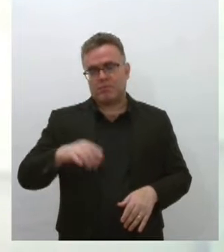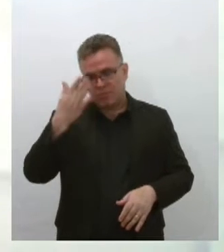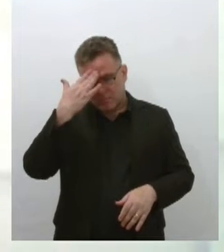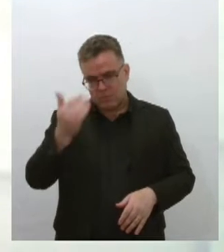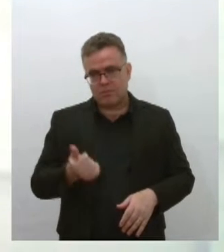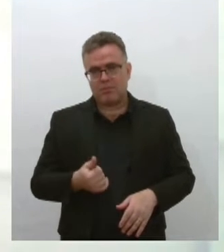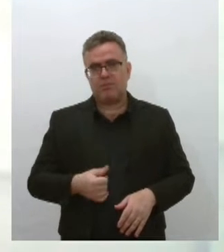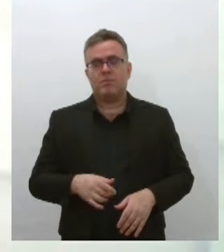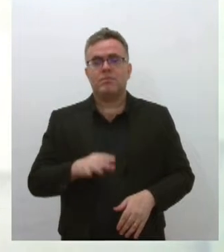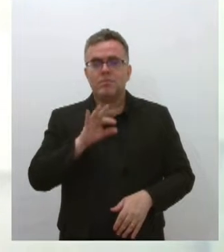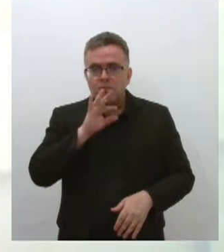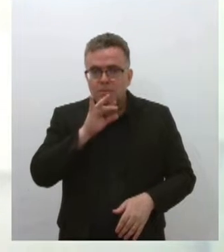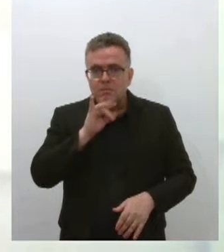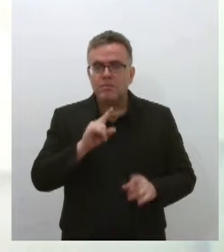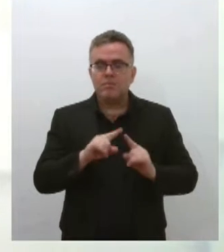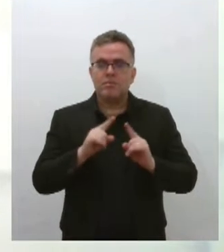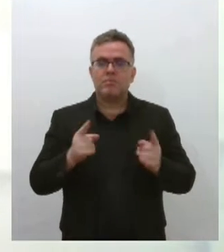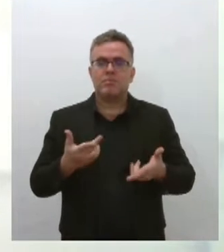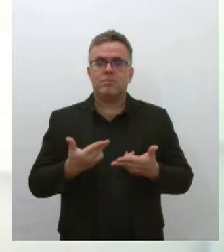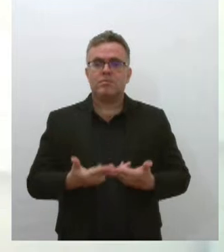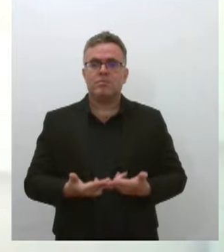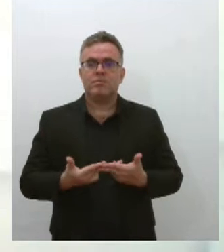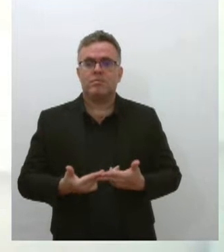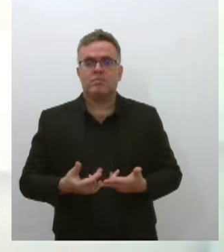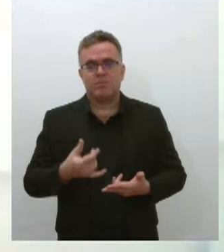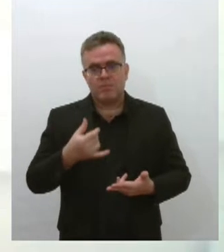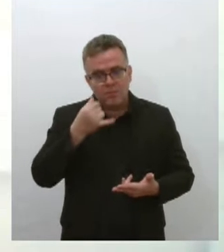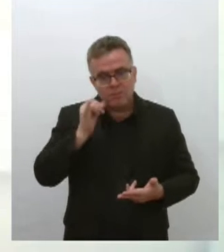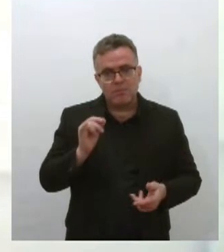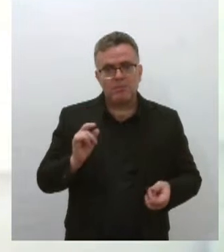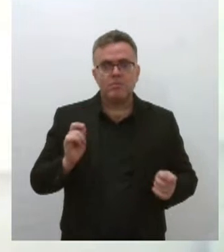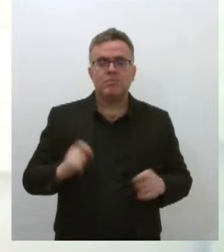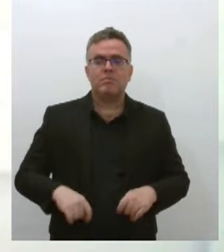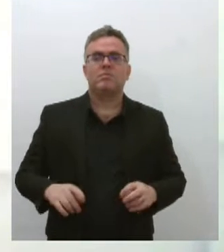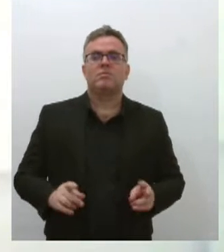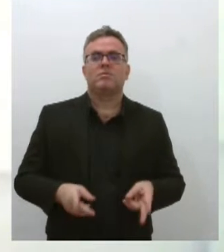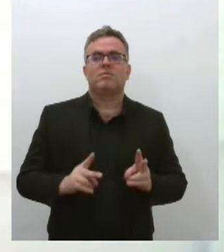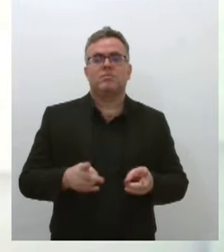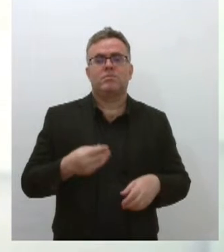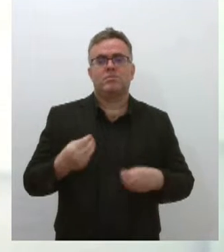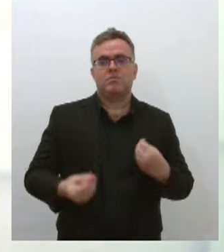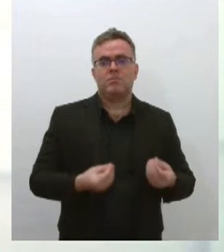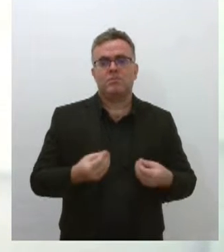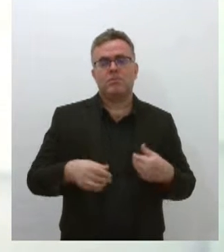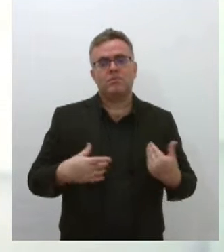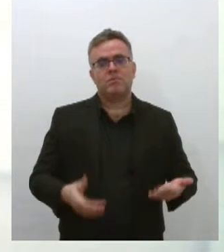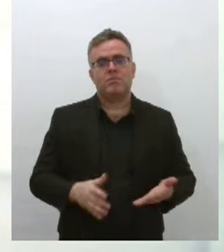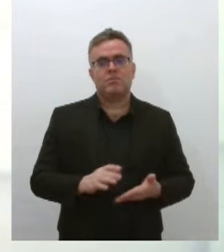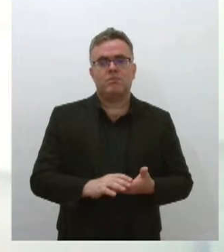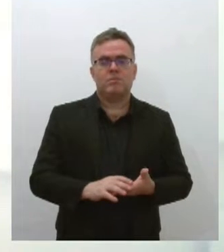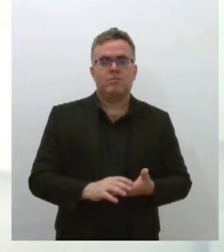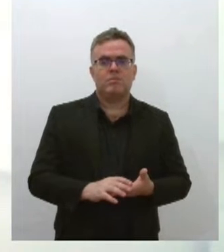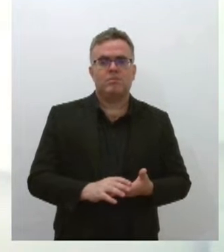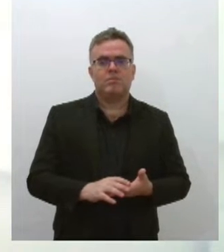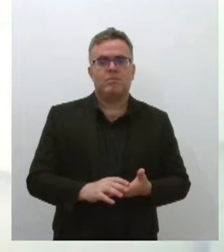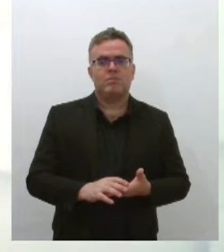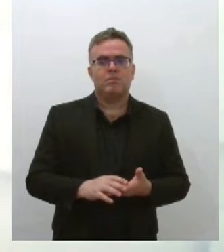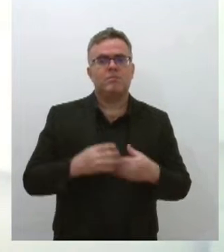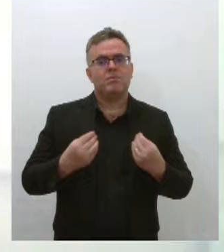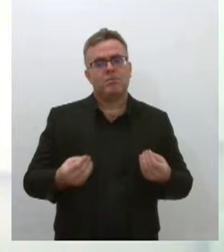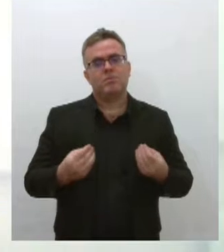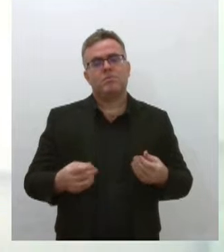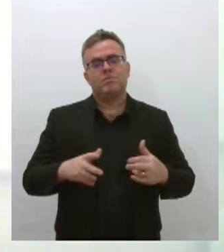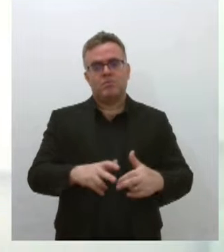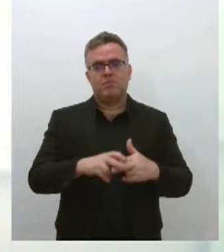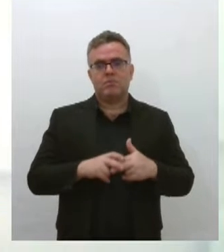é necessário para combater o mosquito Aedes aegypti, que é o transmissor da dengue, da zika e também da febre chikungunya. Inclusive, eu vou aproveitar e